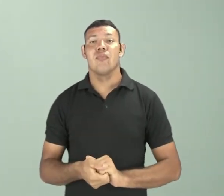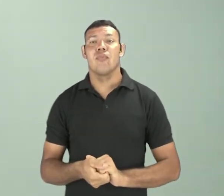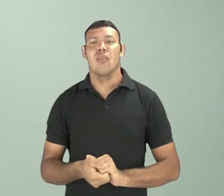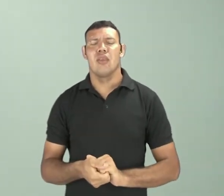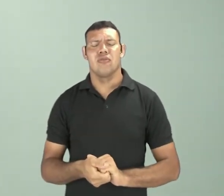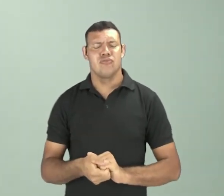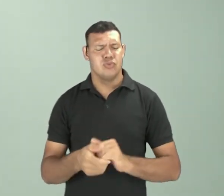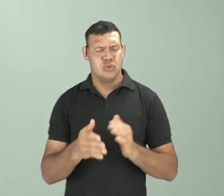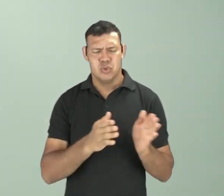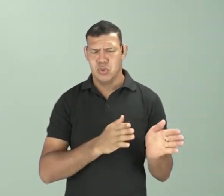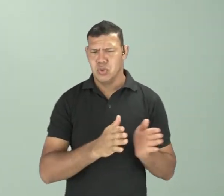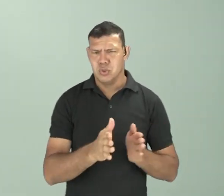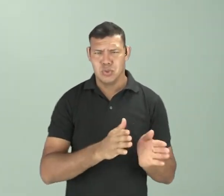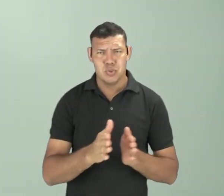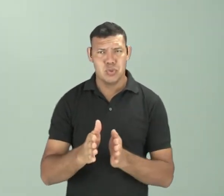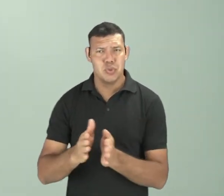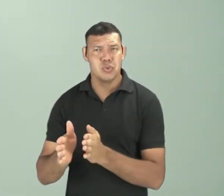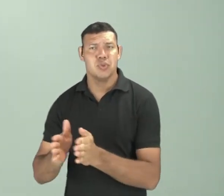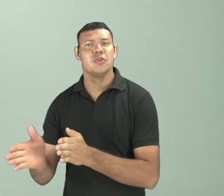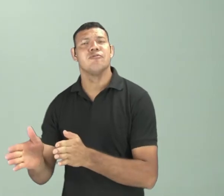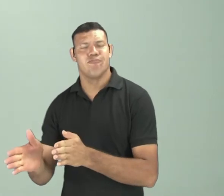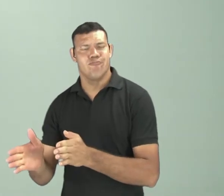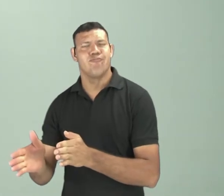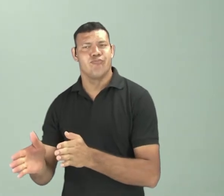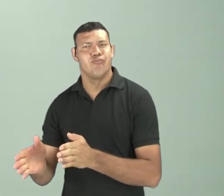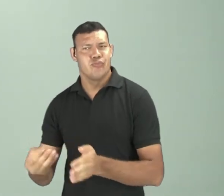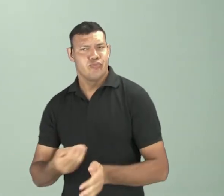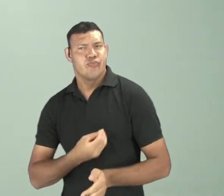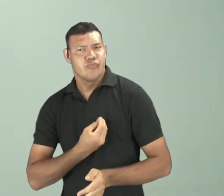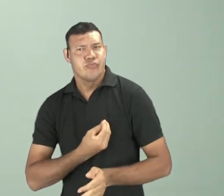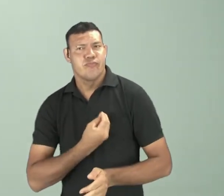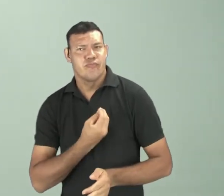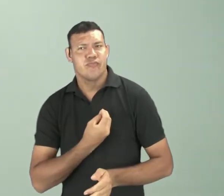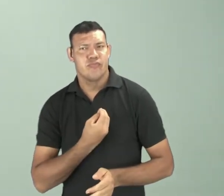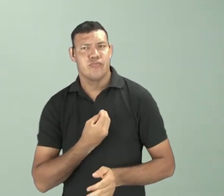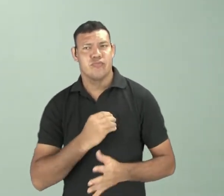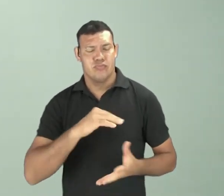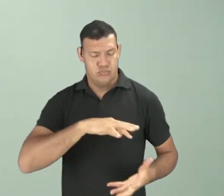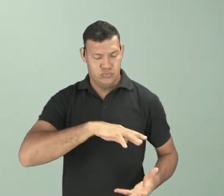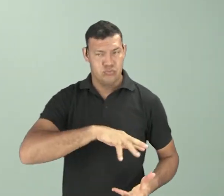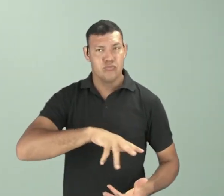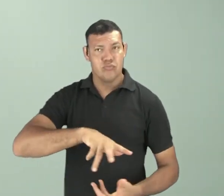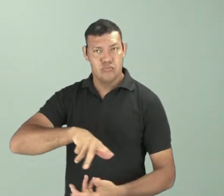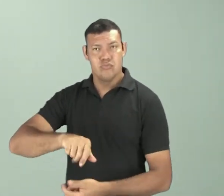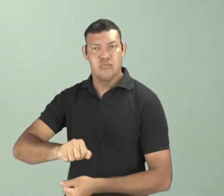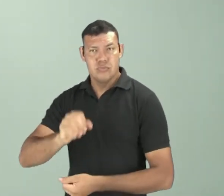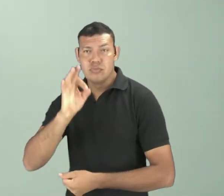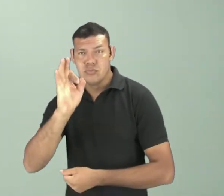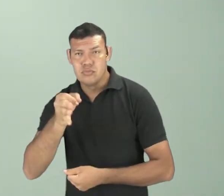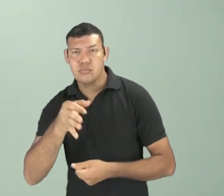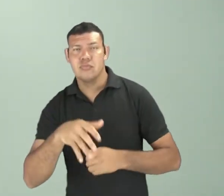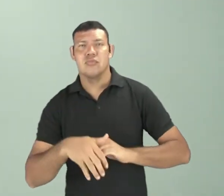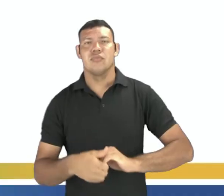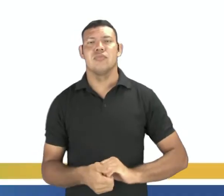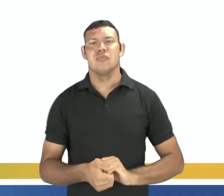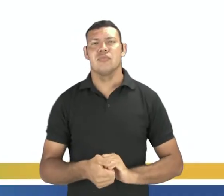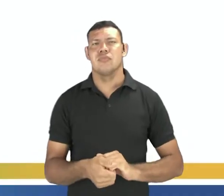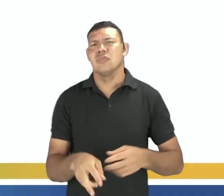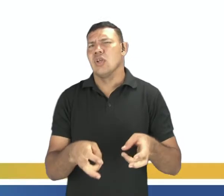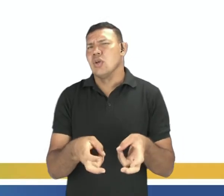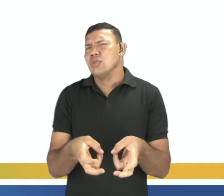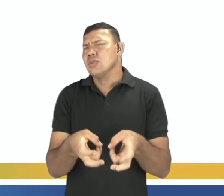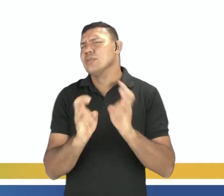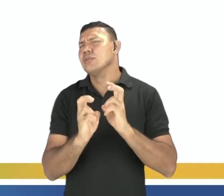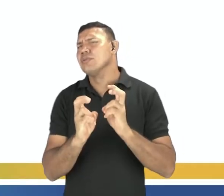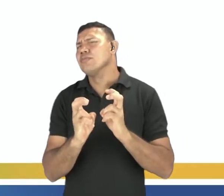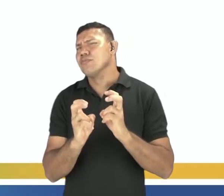todos os processos que regulam a existência da vida aqui em nosso planeta, certo? Vocês podem perceber aí